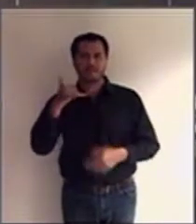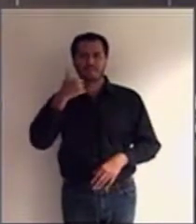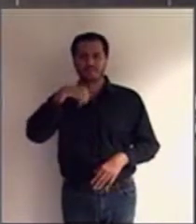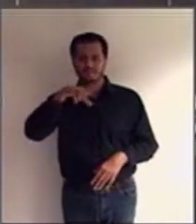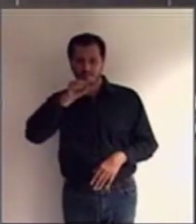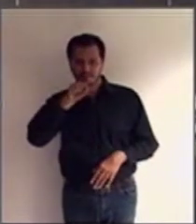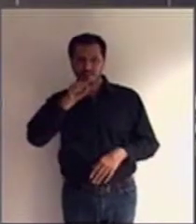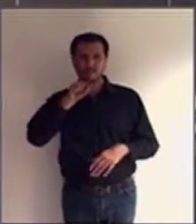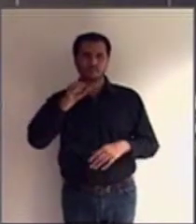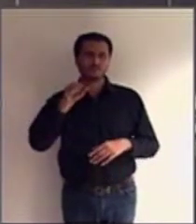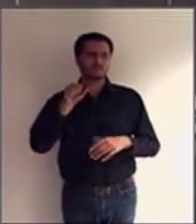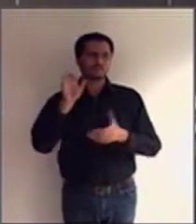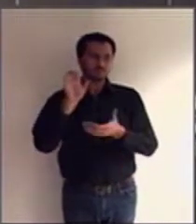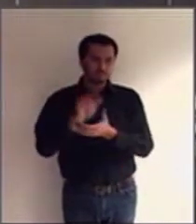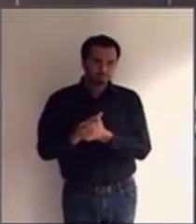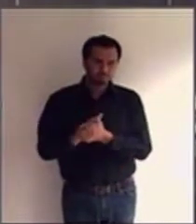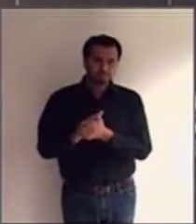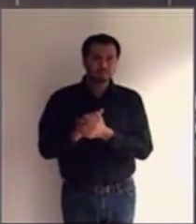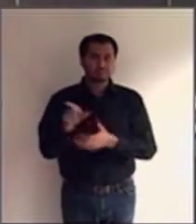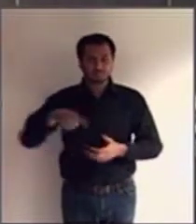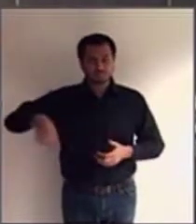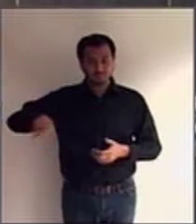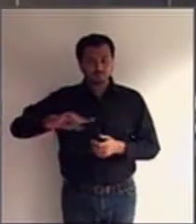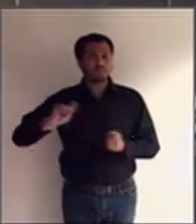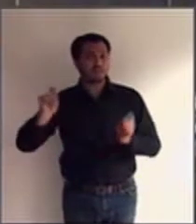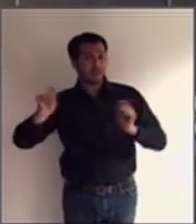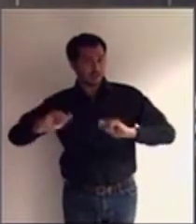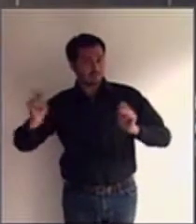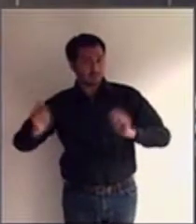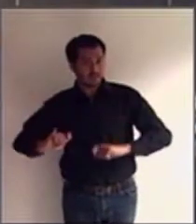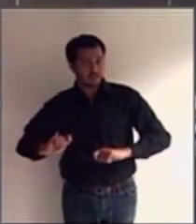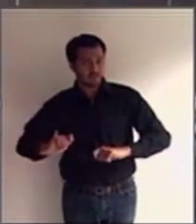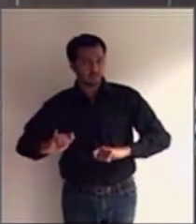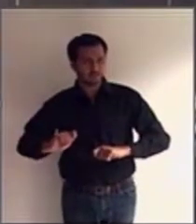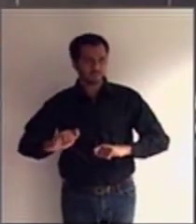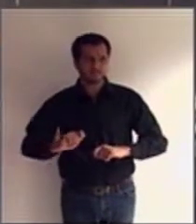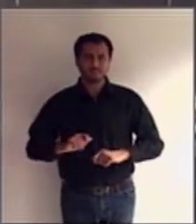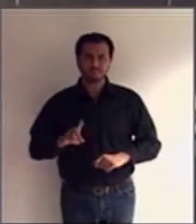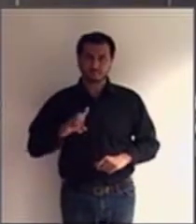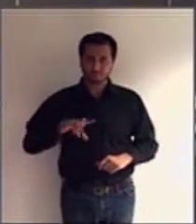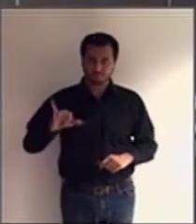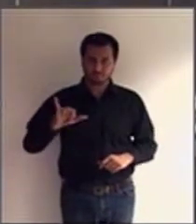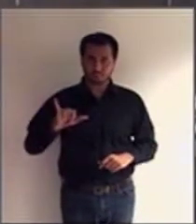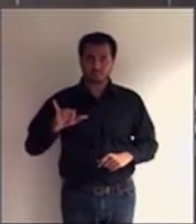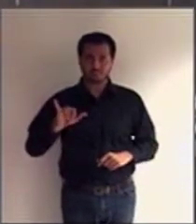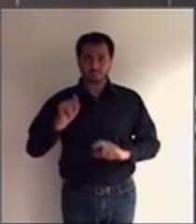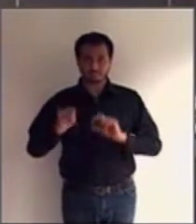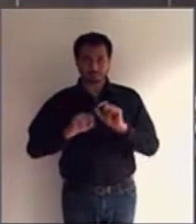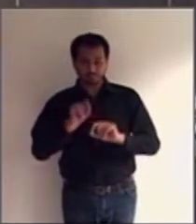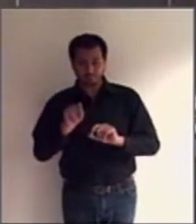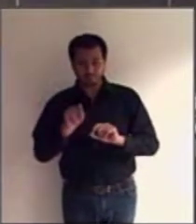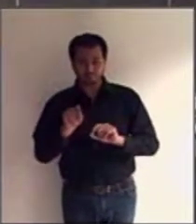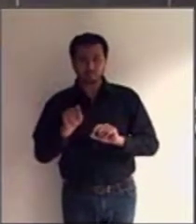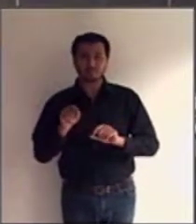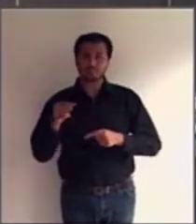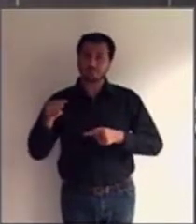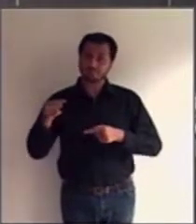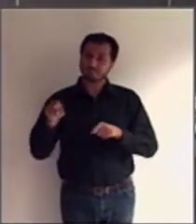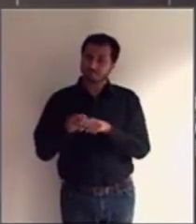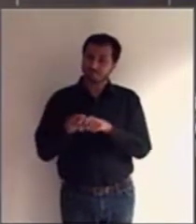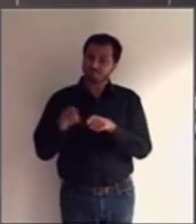parente e que essas pessoas forem capazes e será concorrente no caso de doença mental grave.